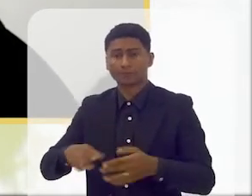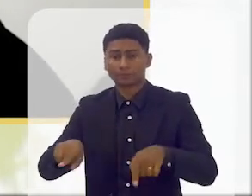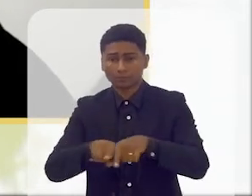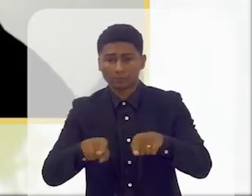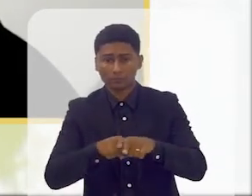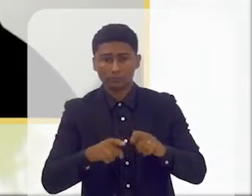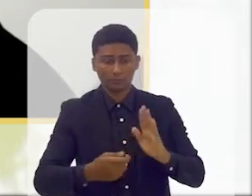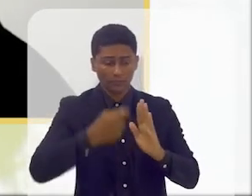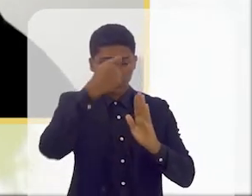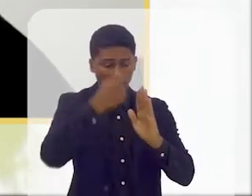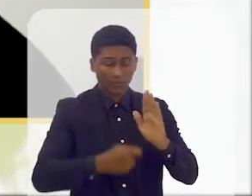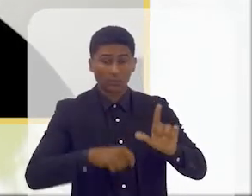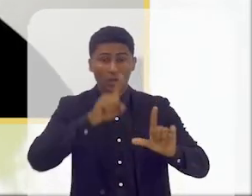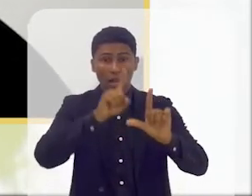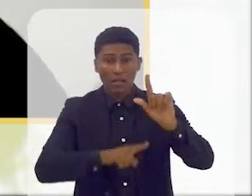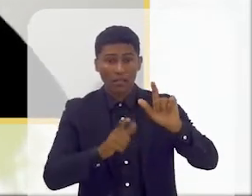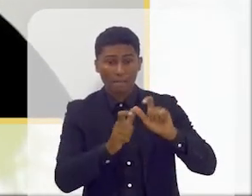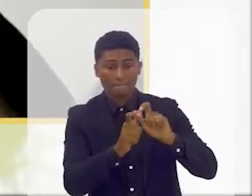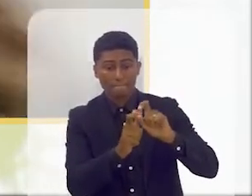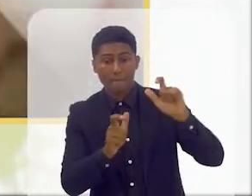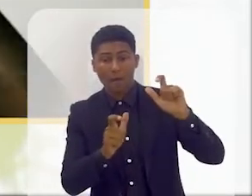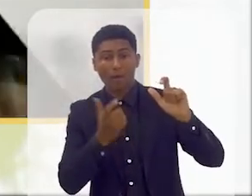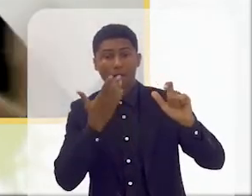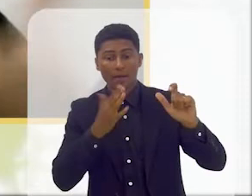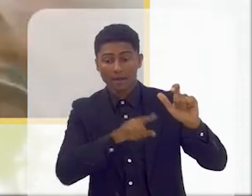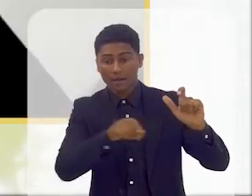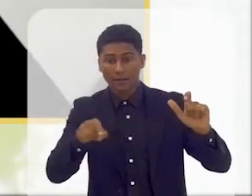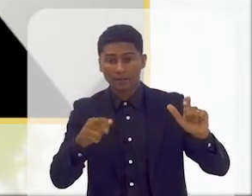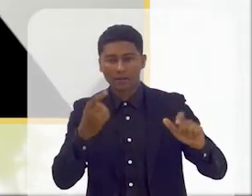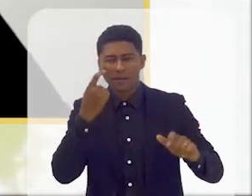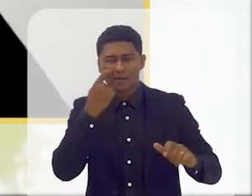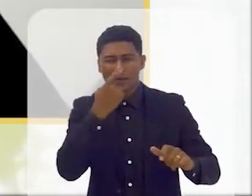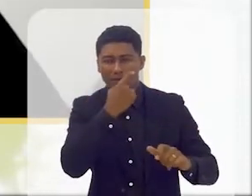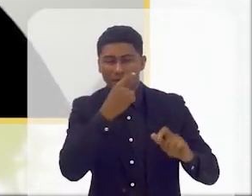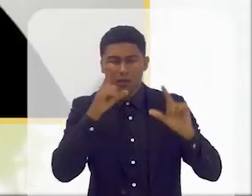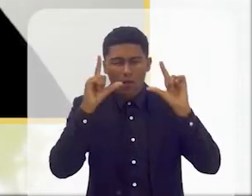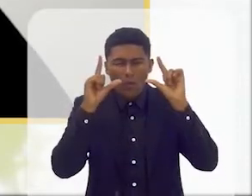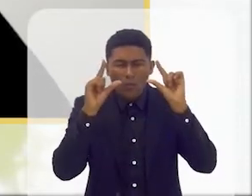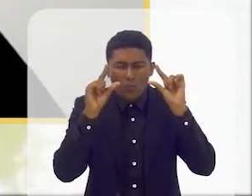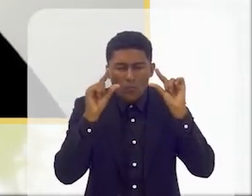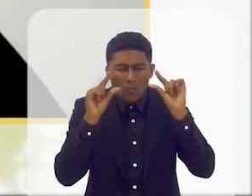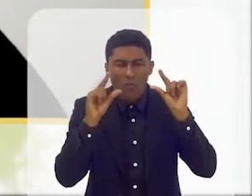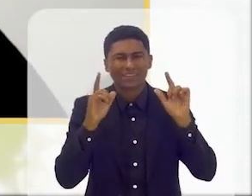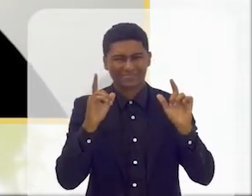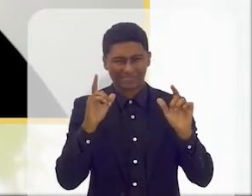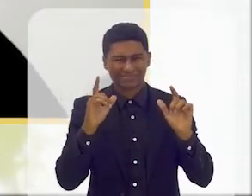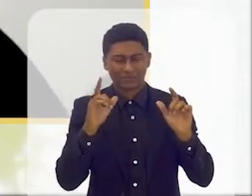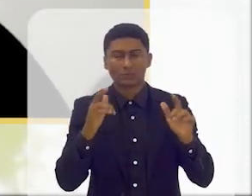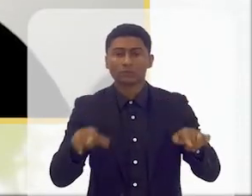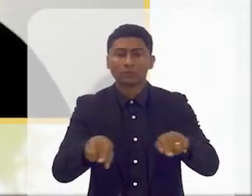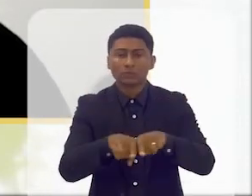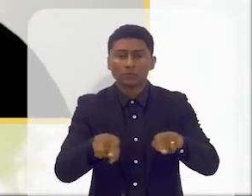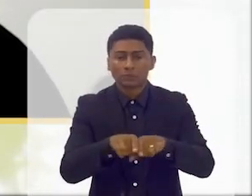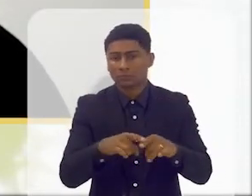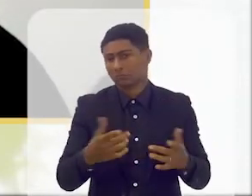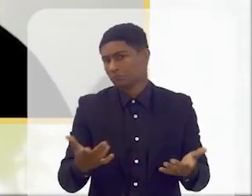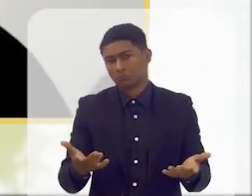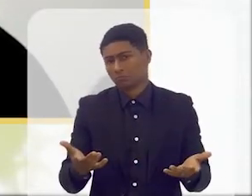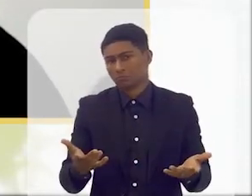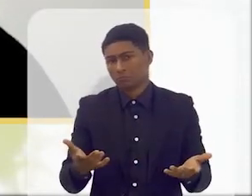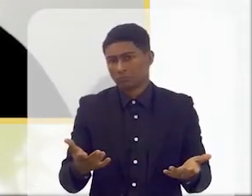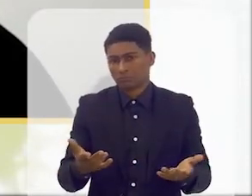com os textos, com letras maiores, para as crianças e jovens que têm baixa visão. Ter um